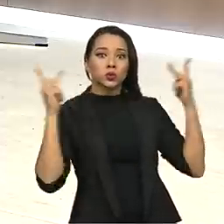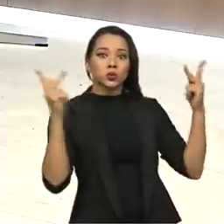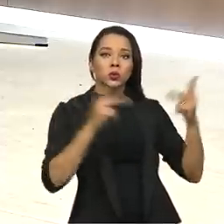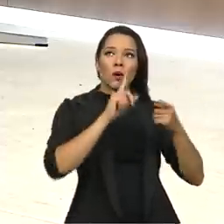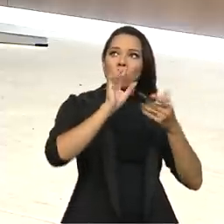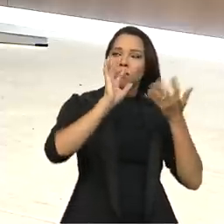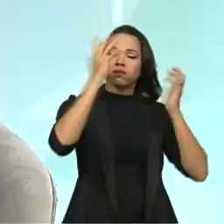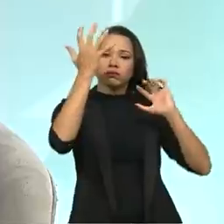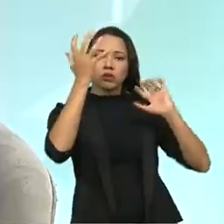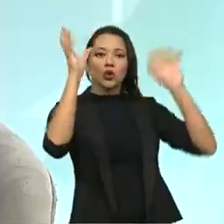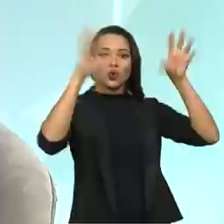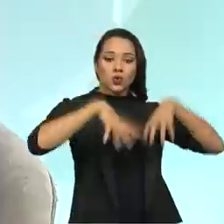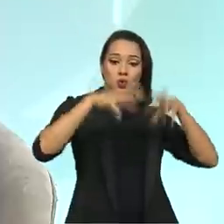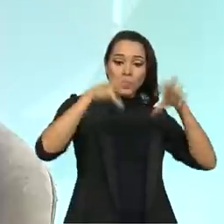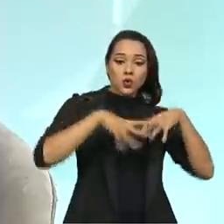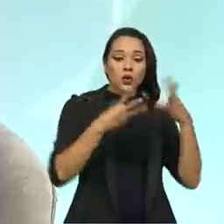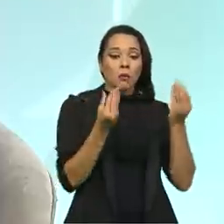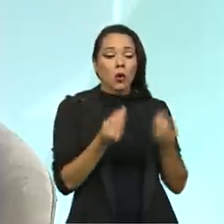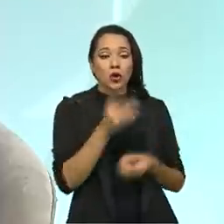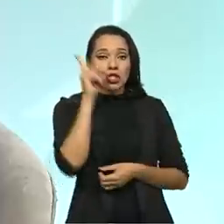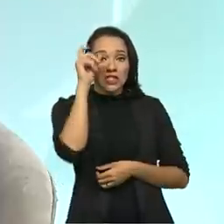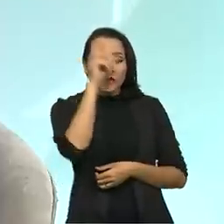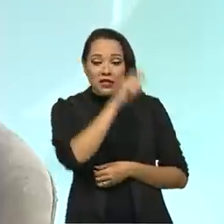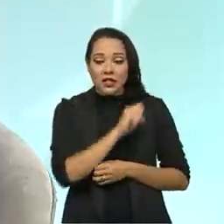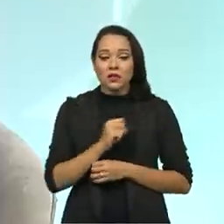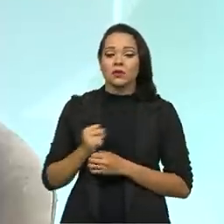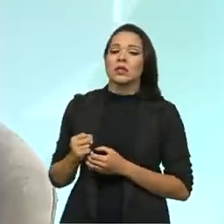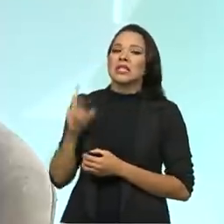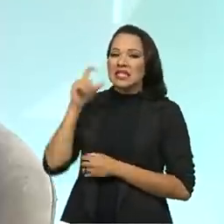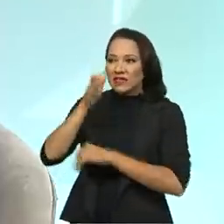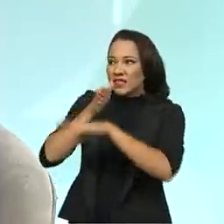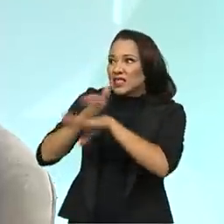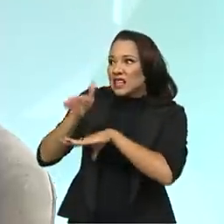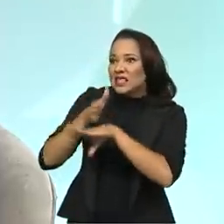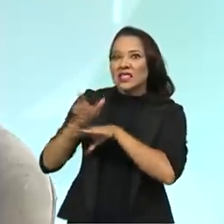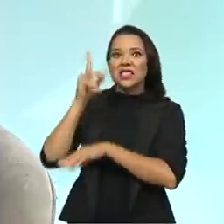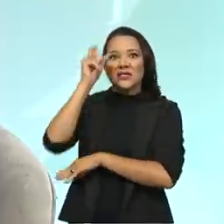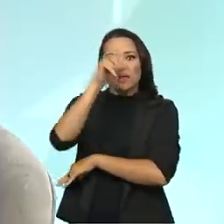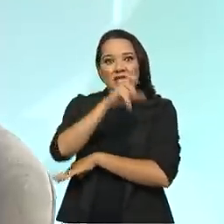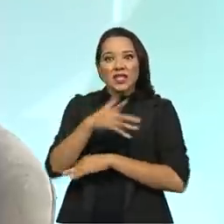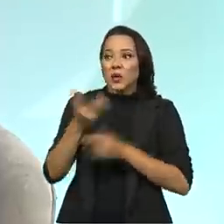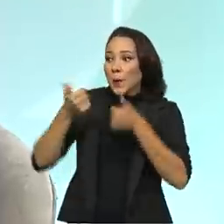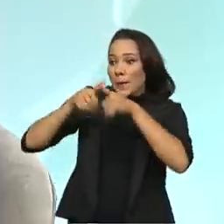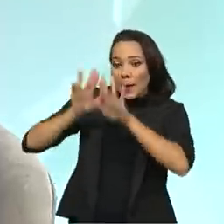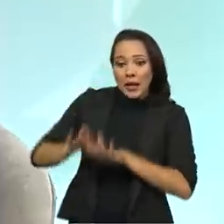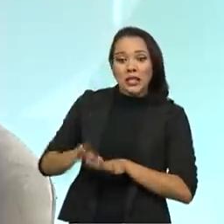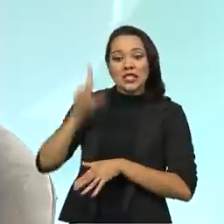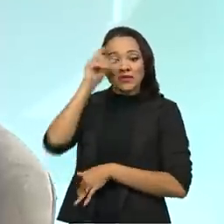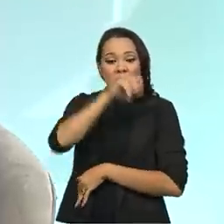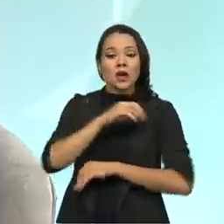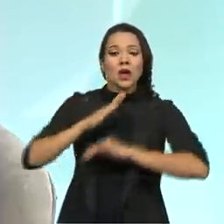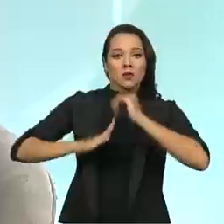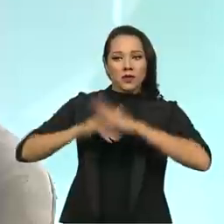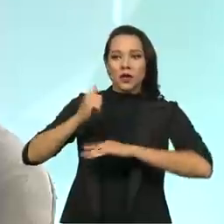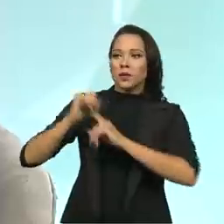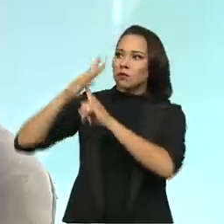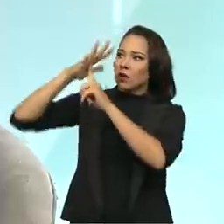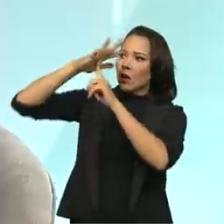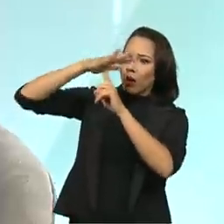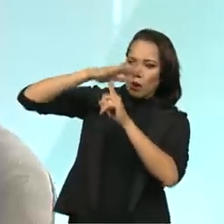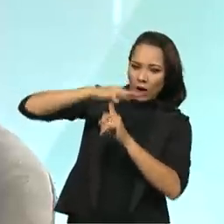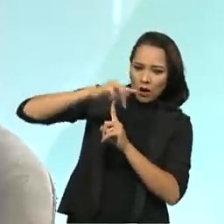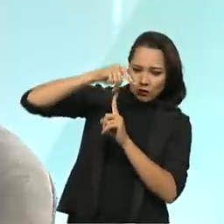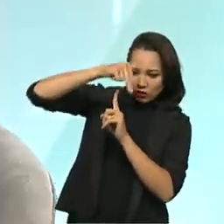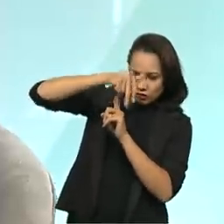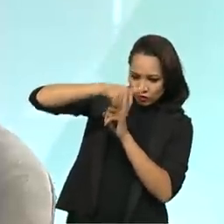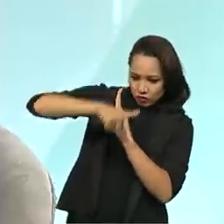mudança, muita chuva. Difícil de voar. Difícil acesso, né? Difícil acesso, difícil permanência. O profissional tem que descer e ir